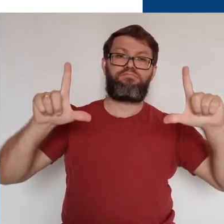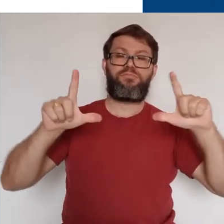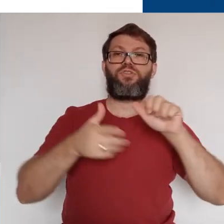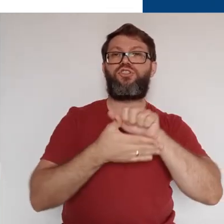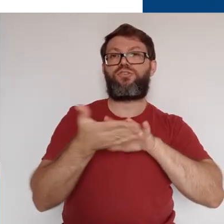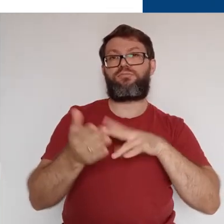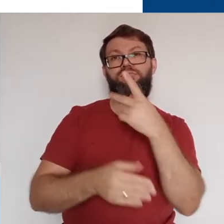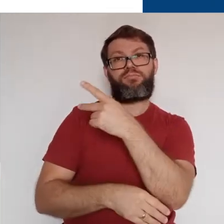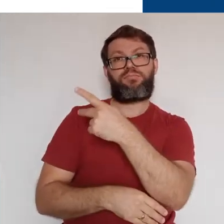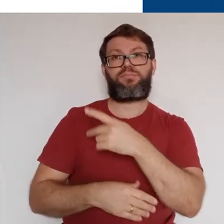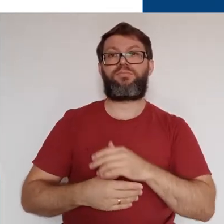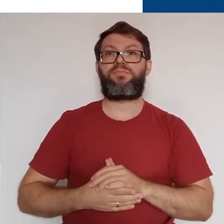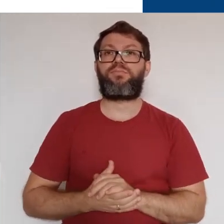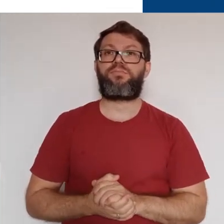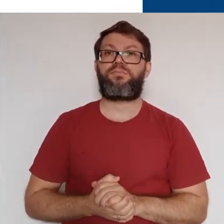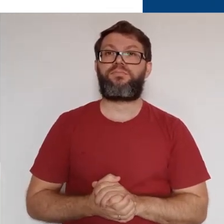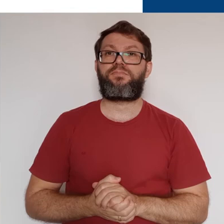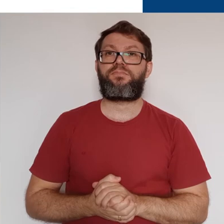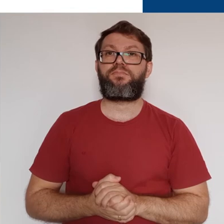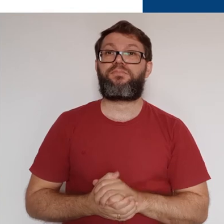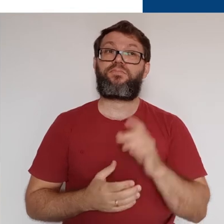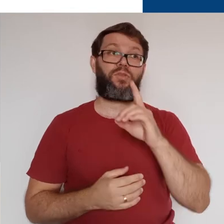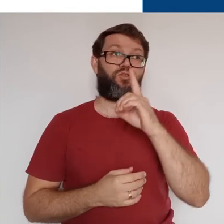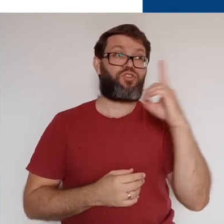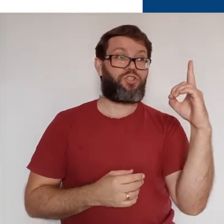abrimos a sua atividade correspondente.